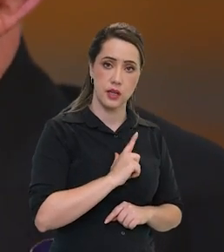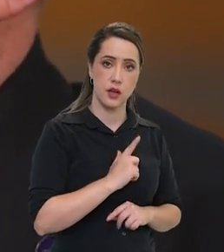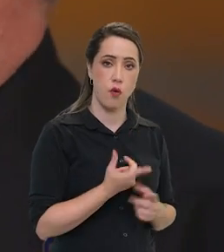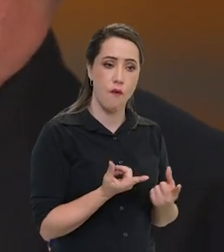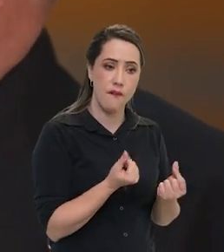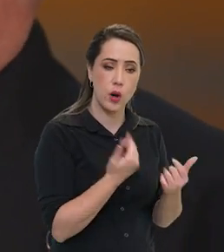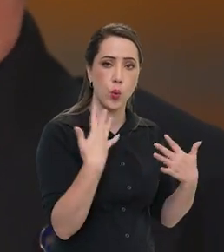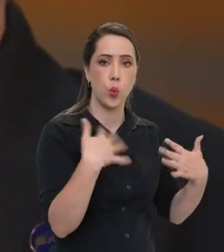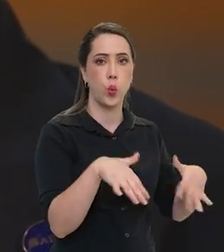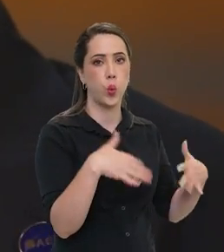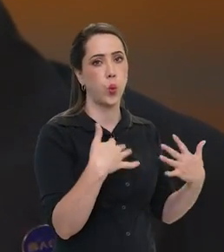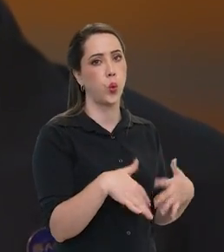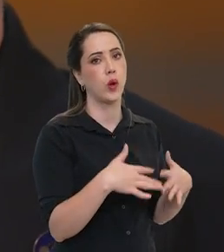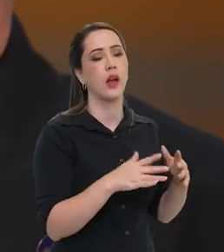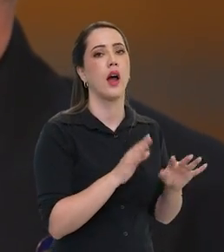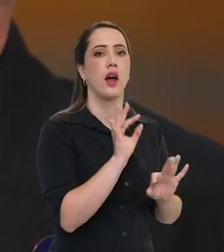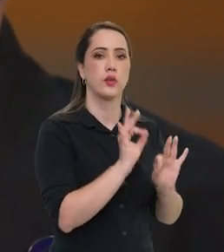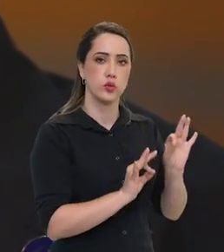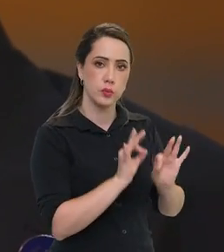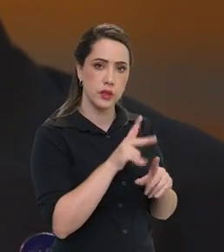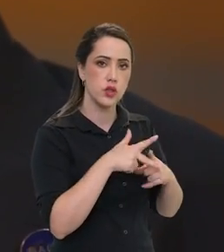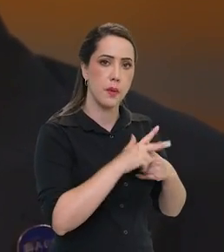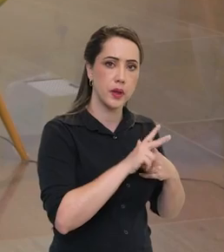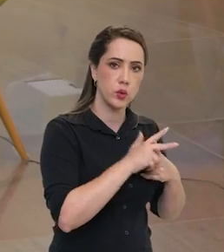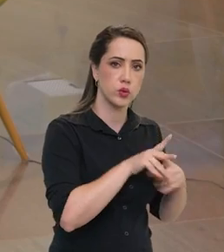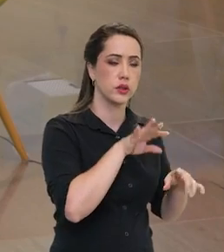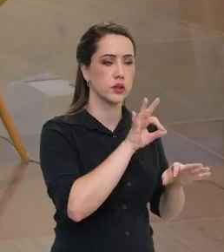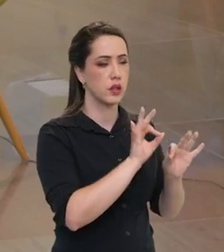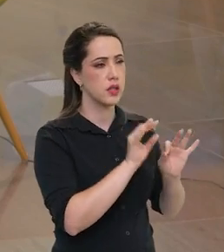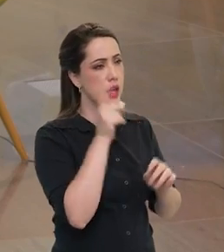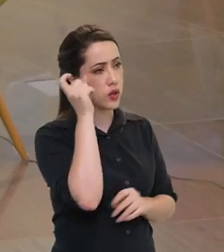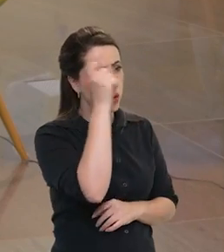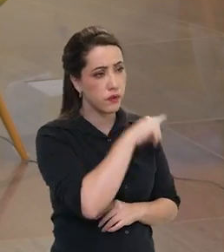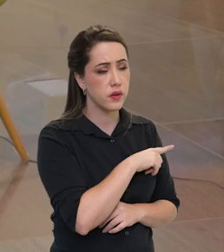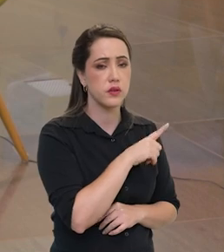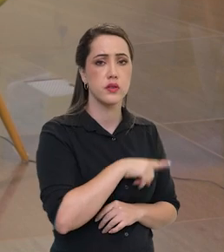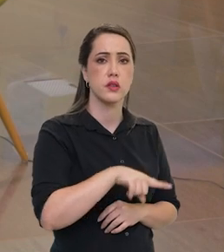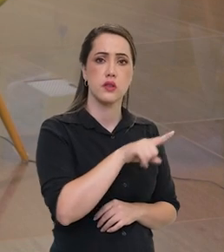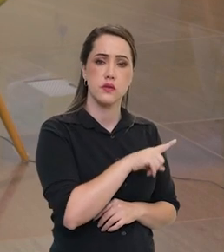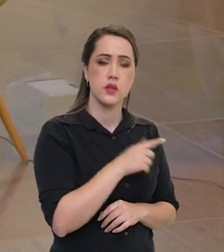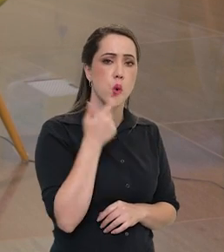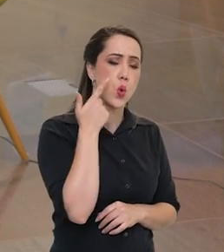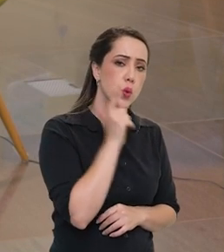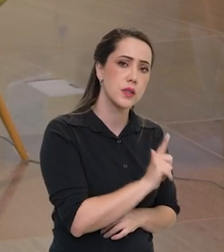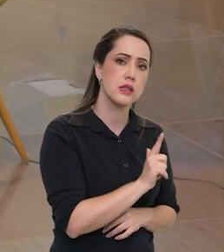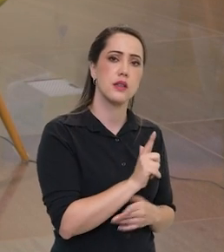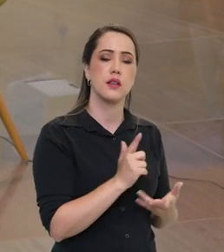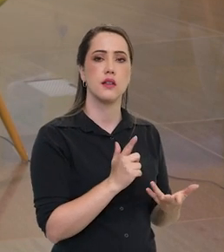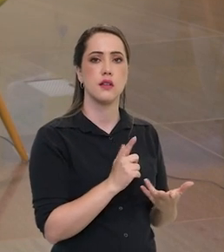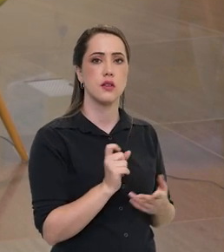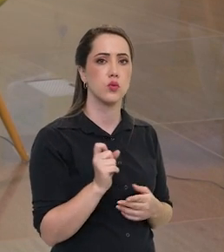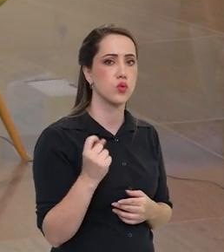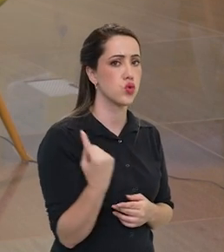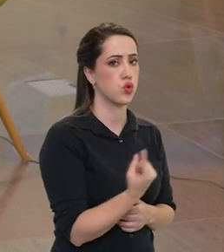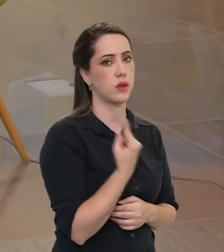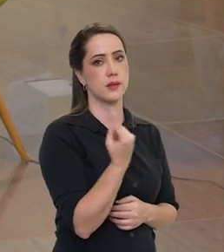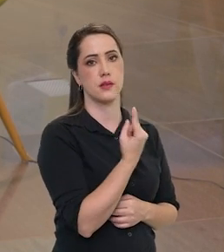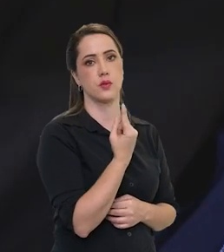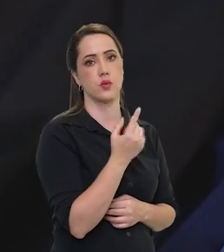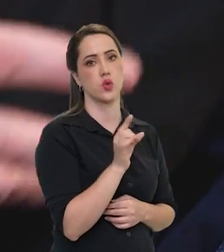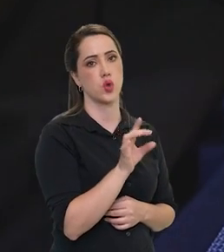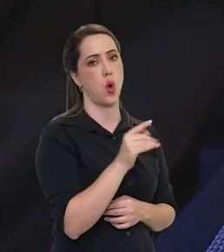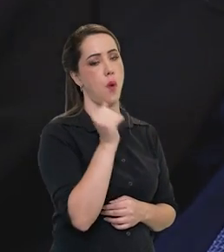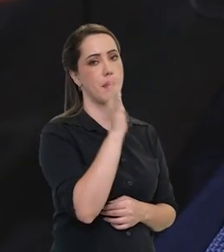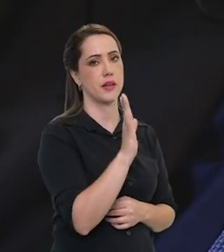um custo elevado de manutenção. É difícil de você fazer isso de maneira unilateral.